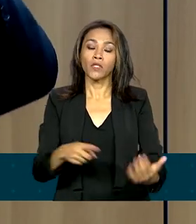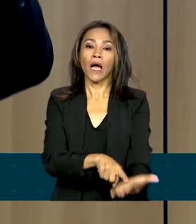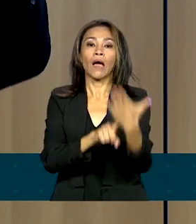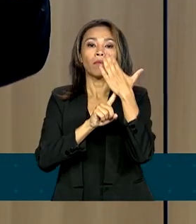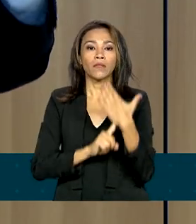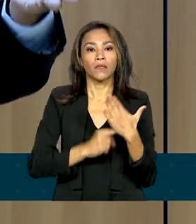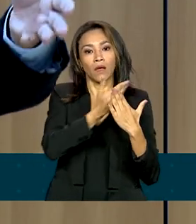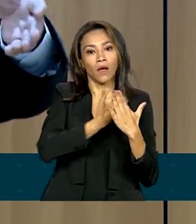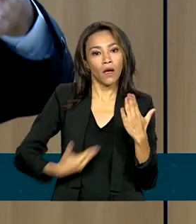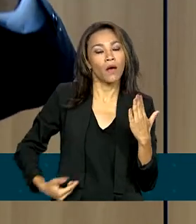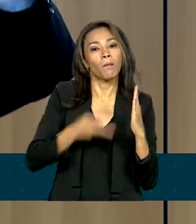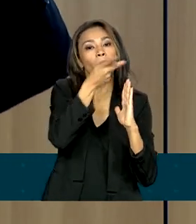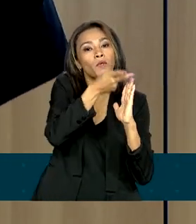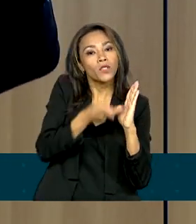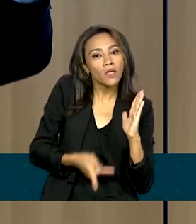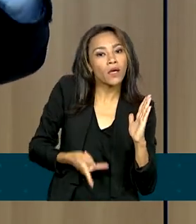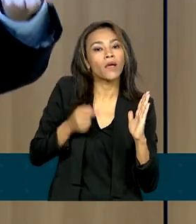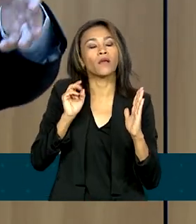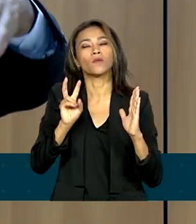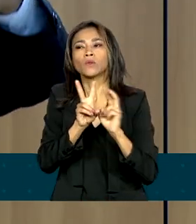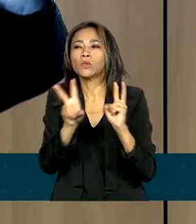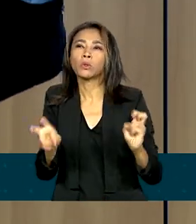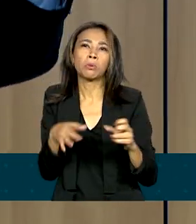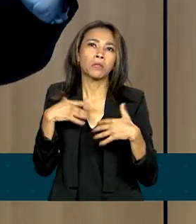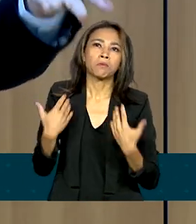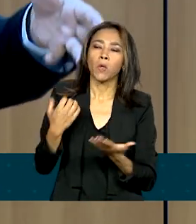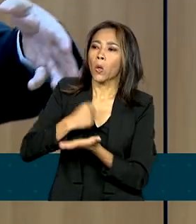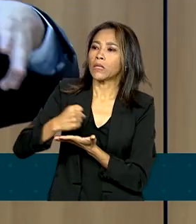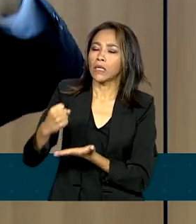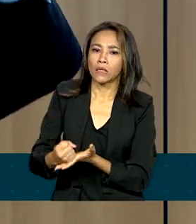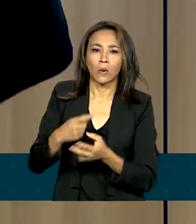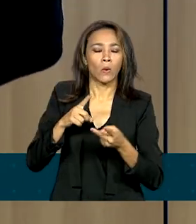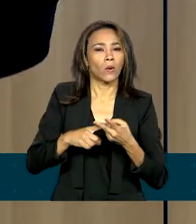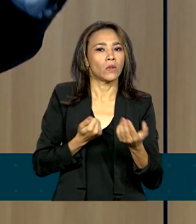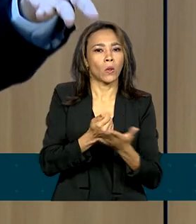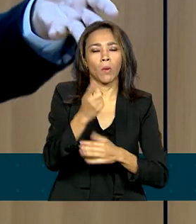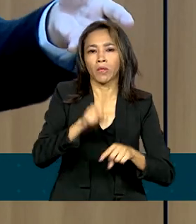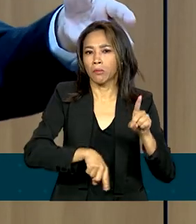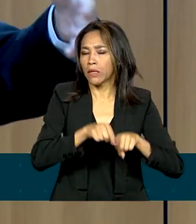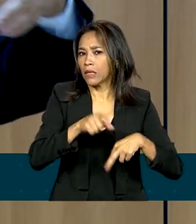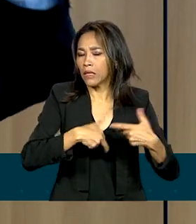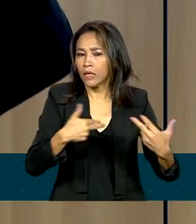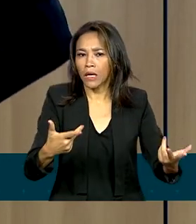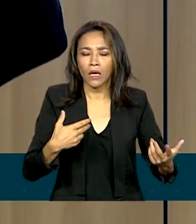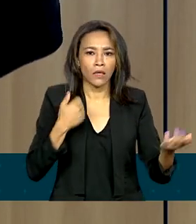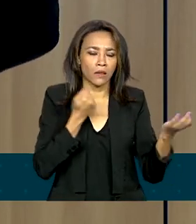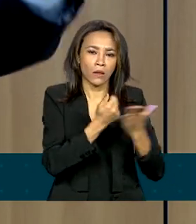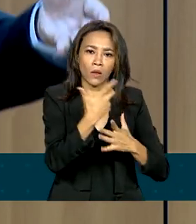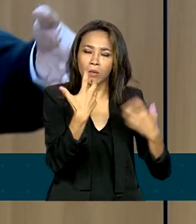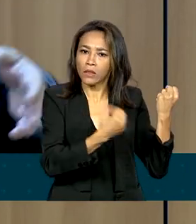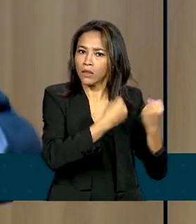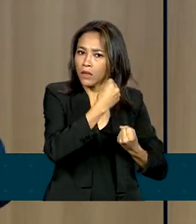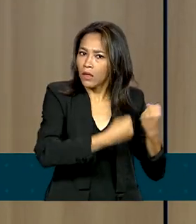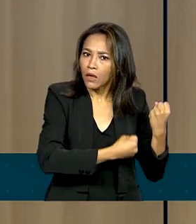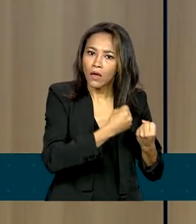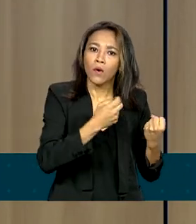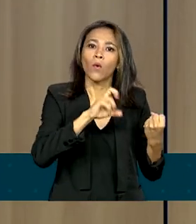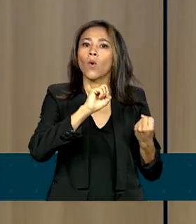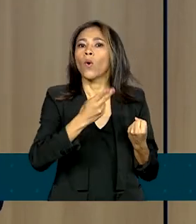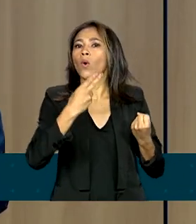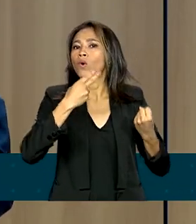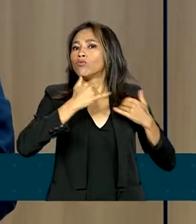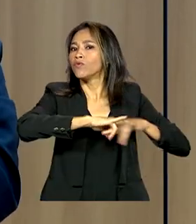a possibilidade de projetos de contratação de pessoas, compra de equipamentos, de compra de veículos ou campanhas